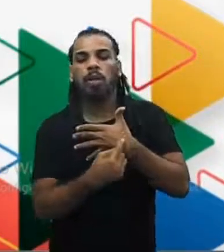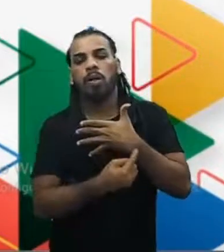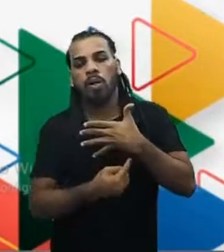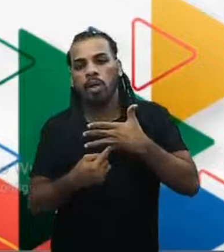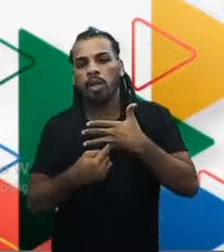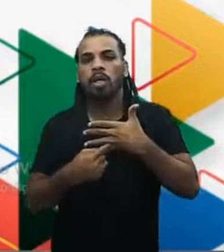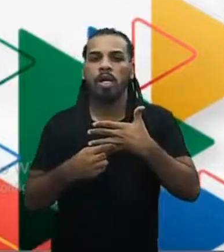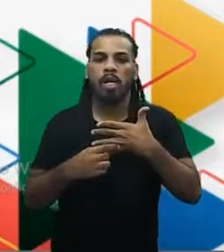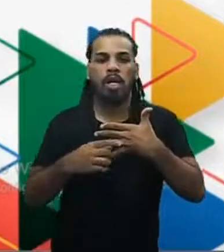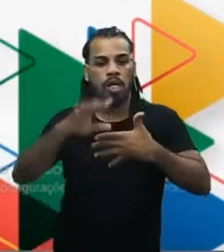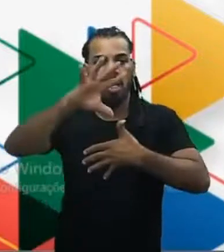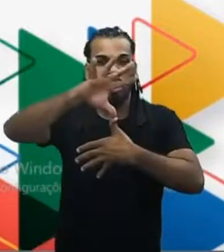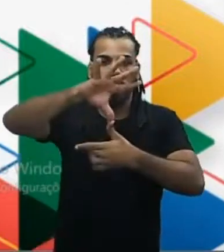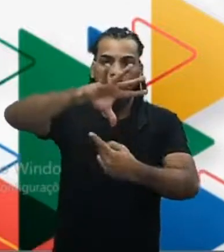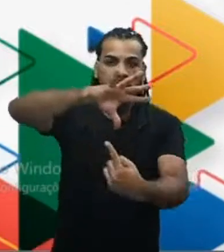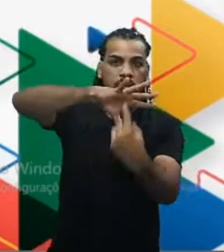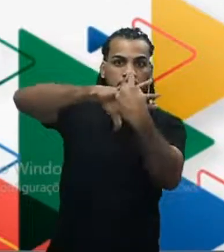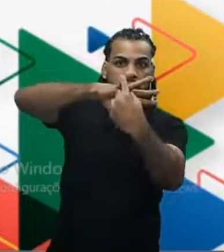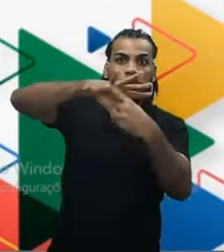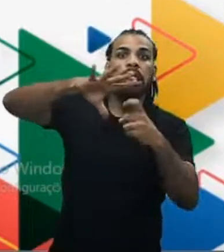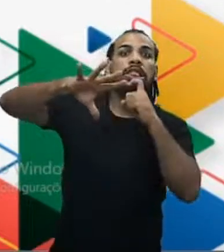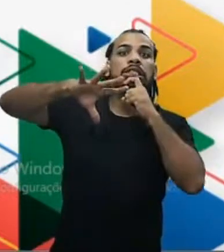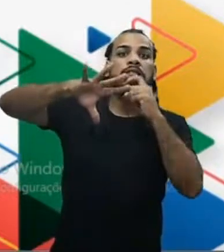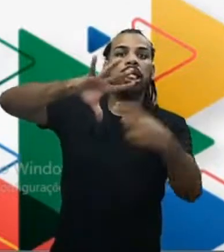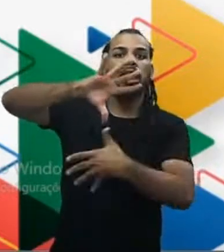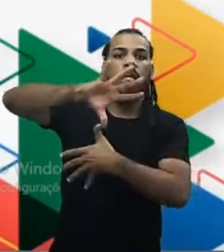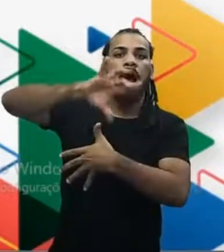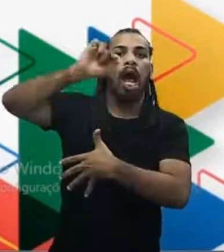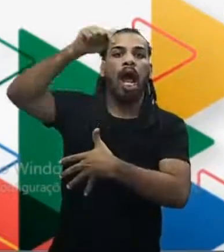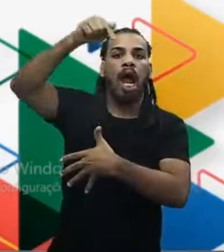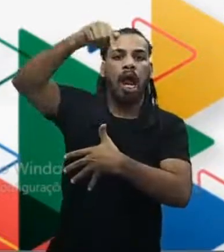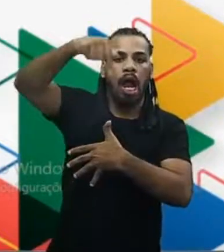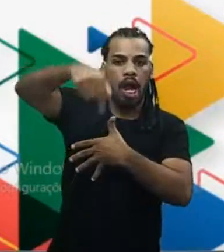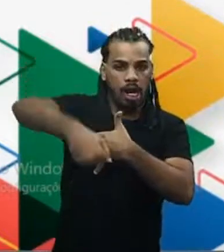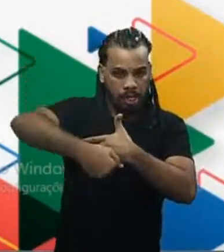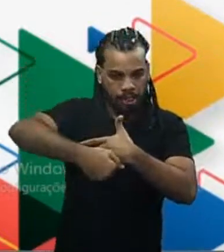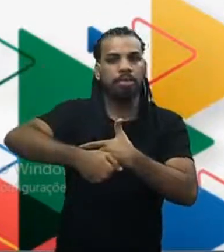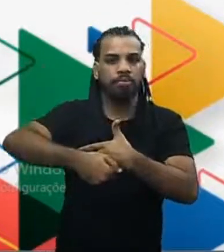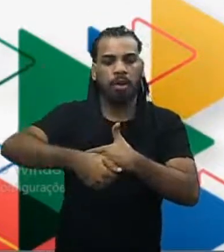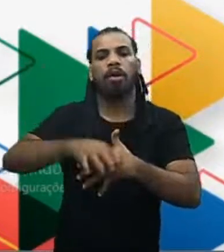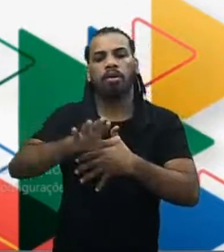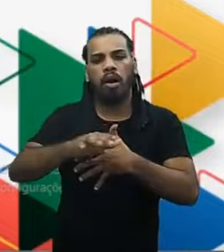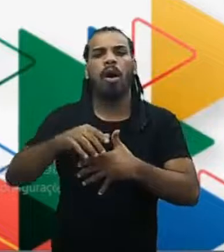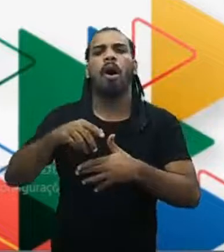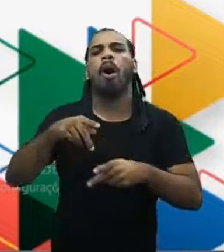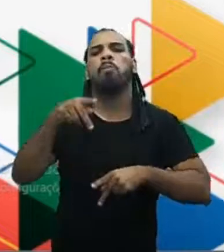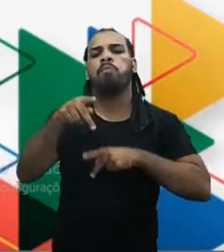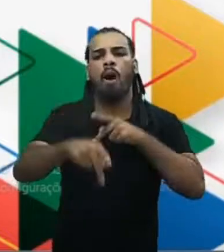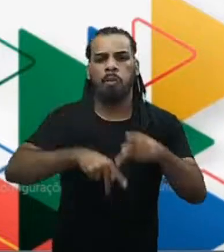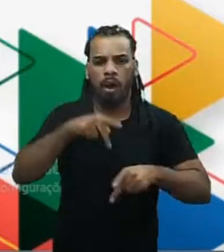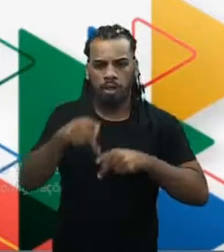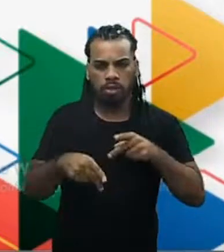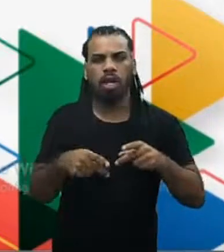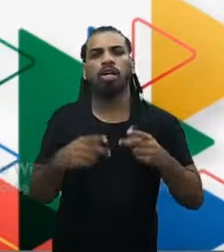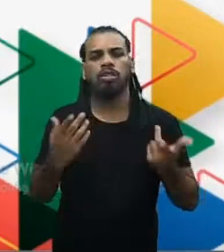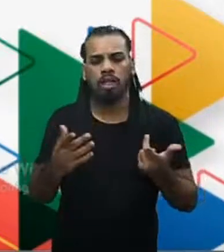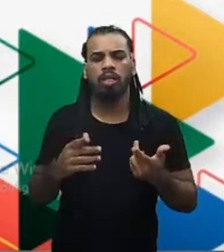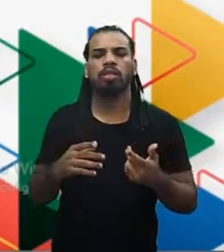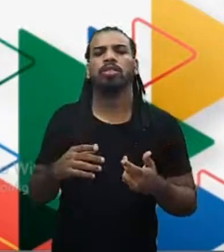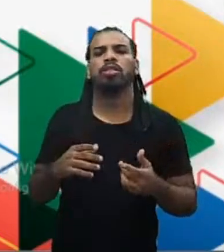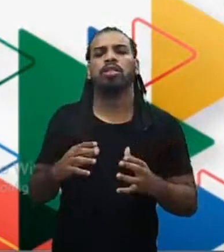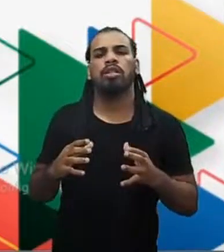Chilena, tá bem? Então nós temos vários povos, várias populações em estágios